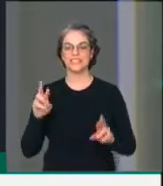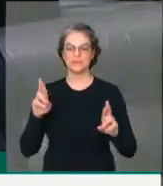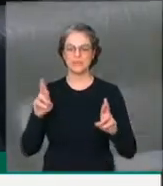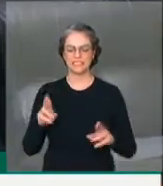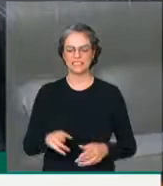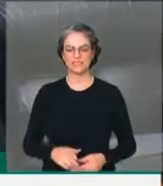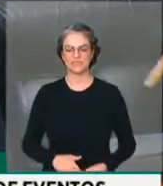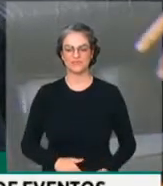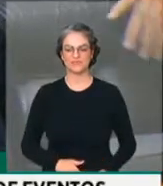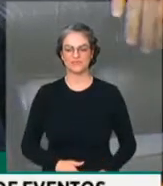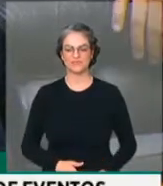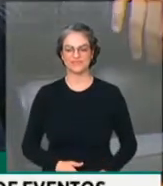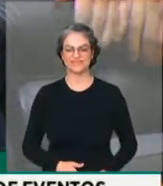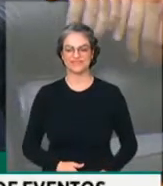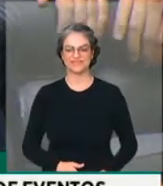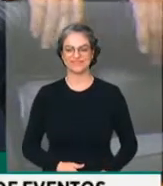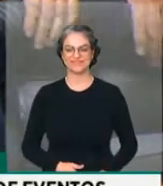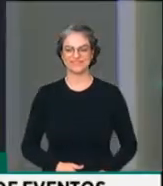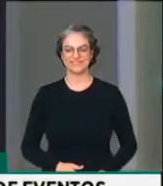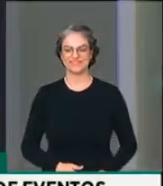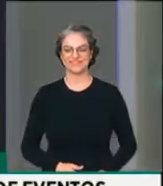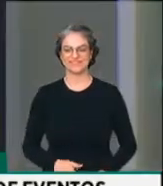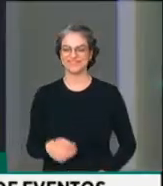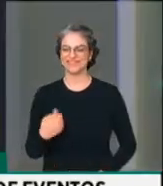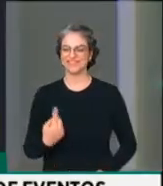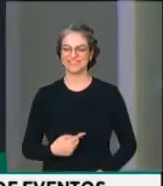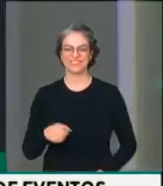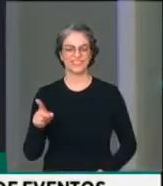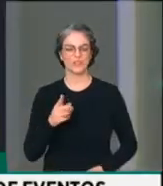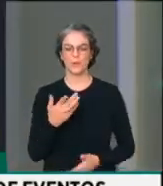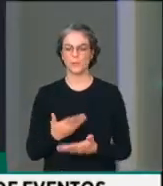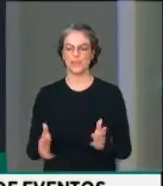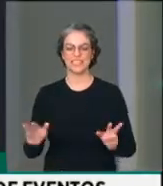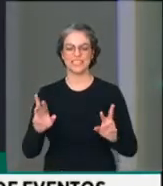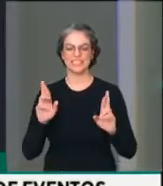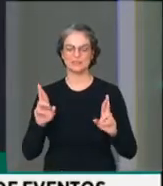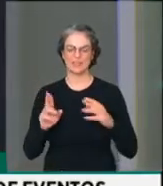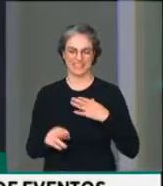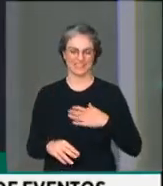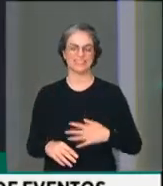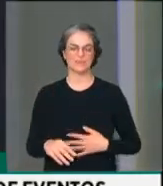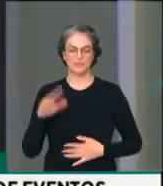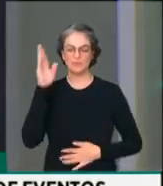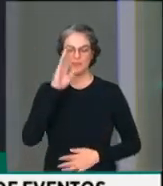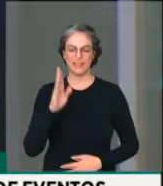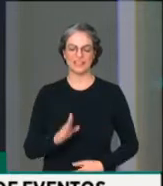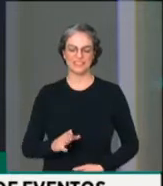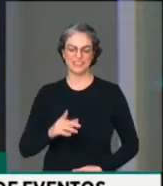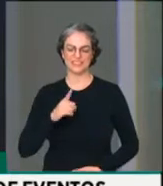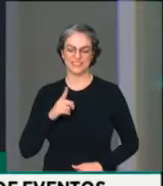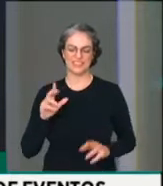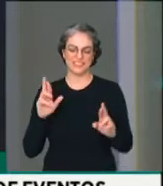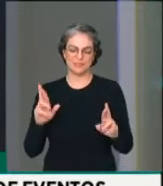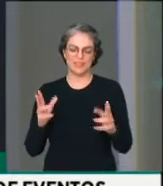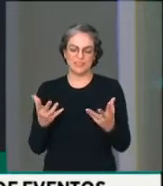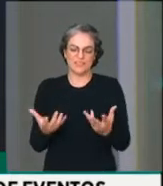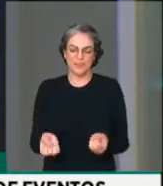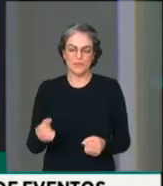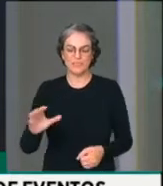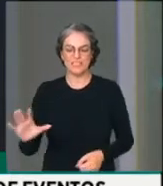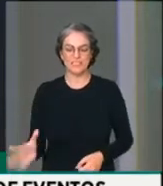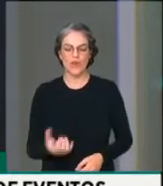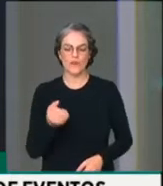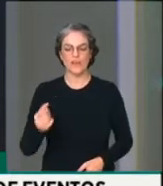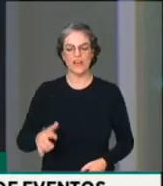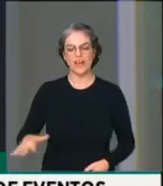Nós não vamos perder a esperança. O Brasil tem esperanças e vamos salvar o